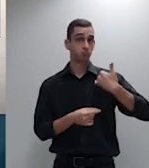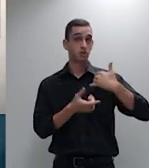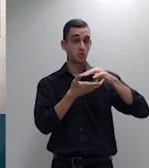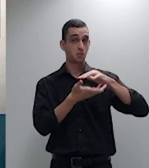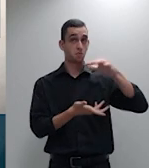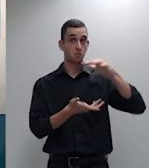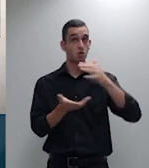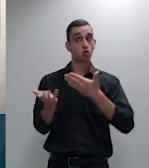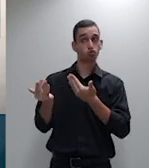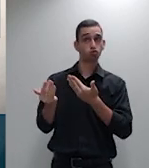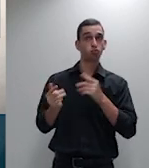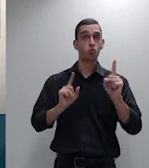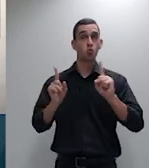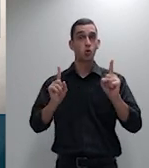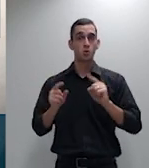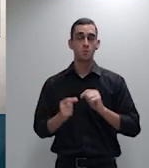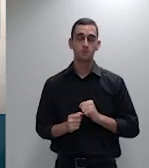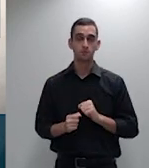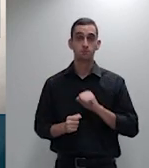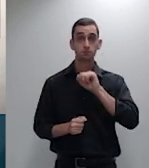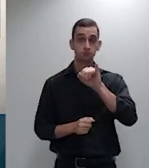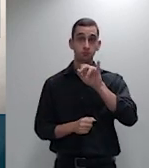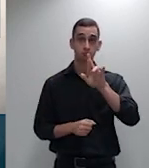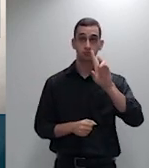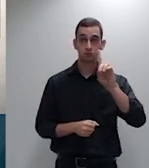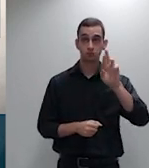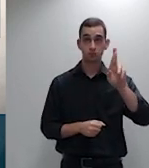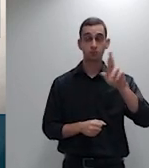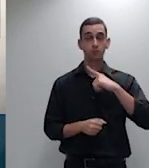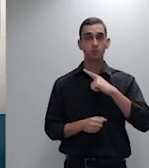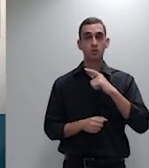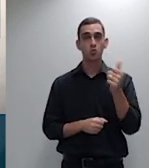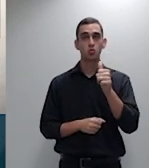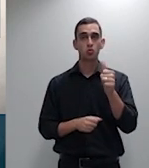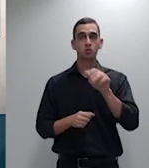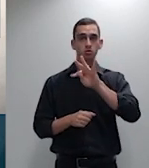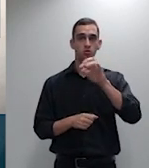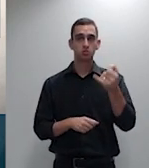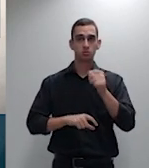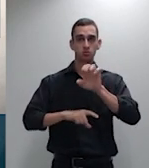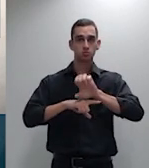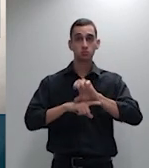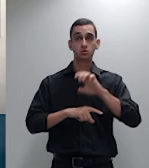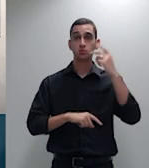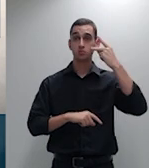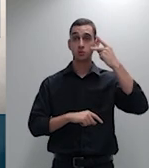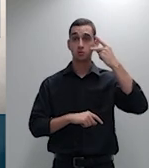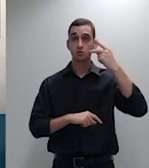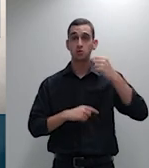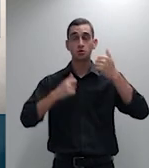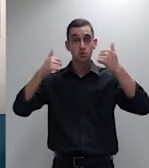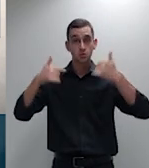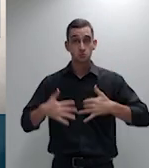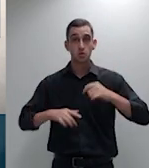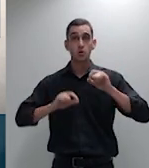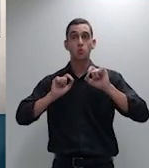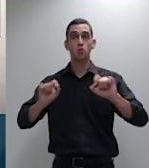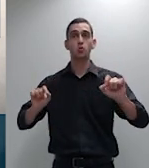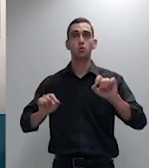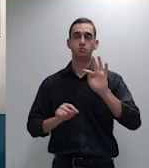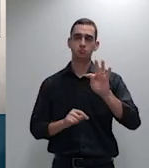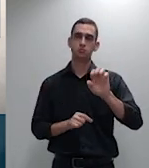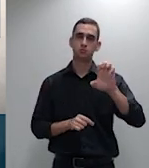11 o Tribunal de Justiça de São Paulo firmou a seguinte tese aspas a interpretação